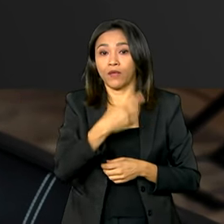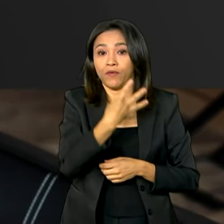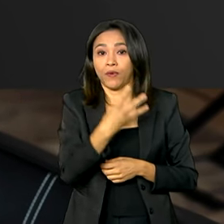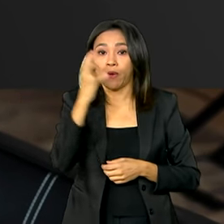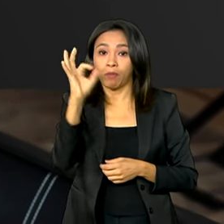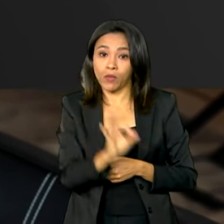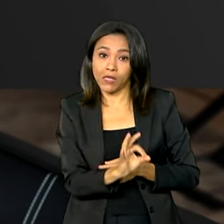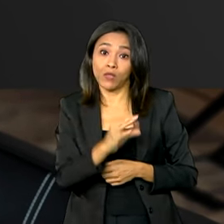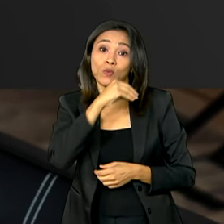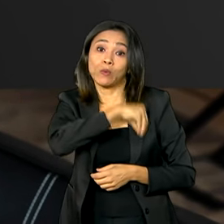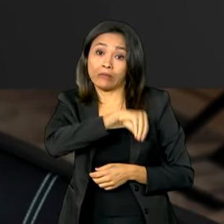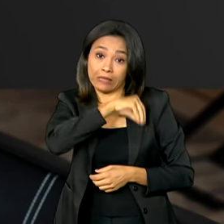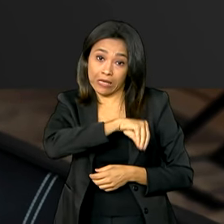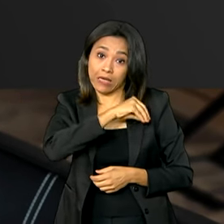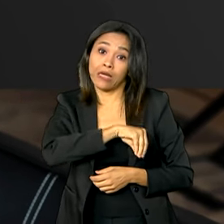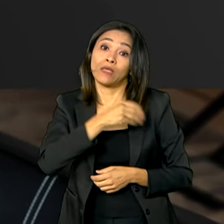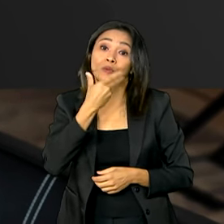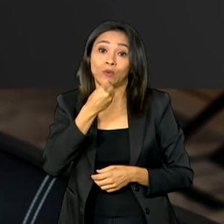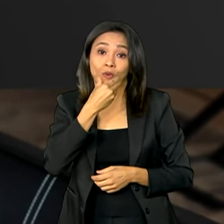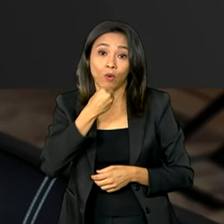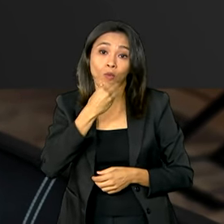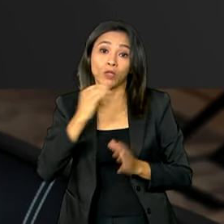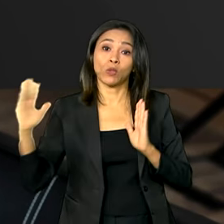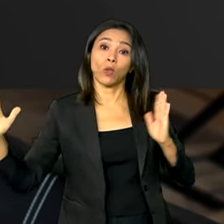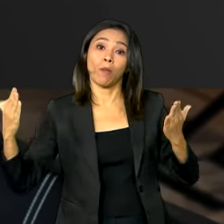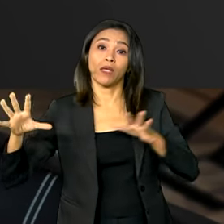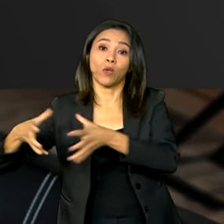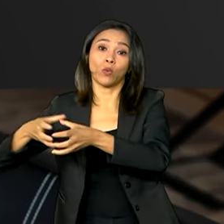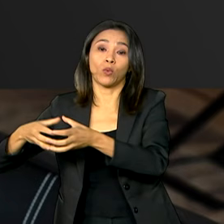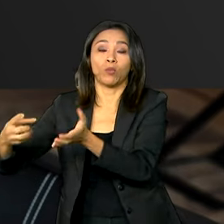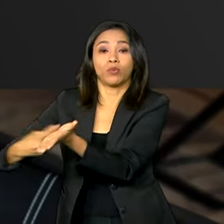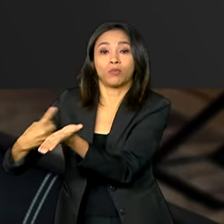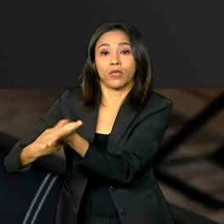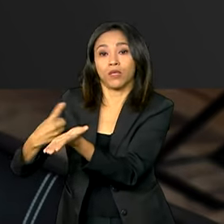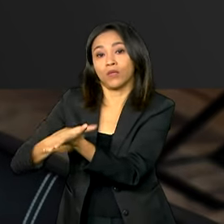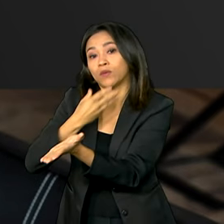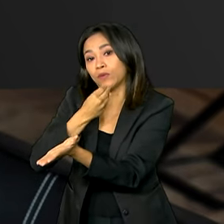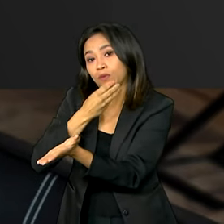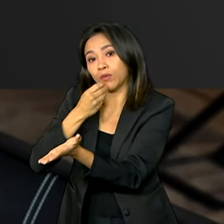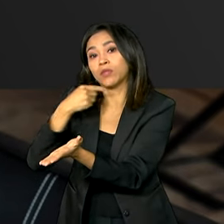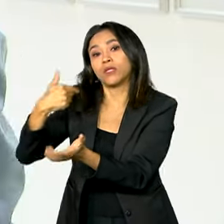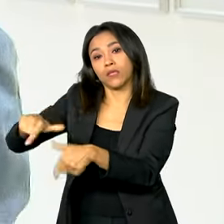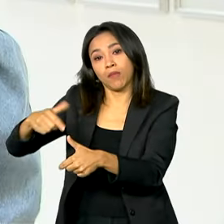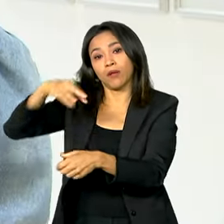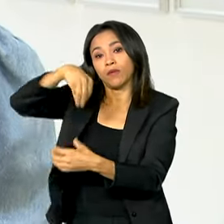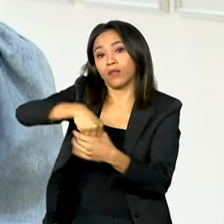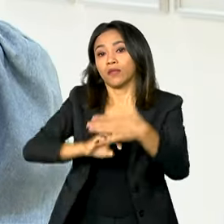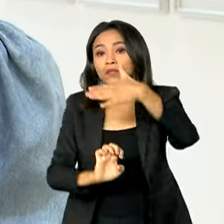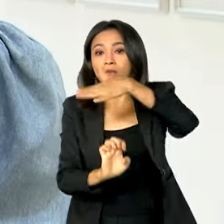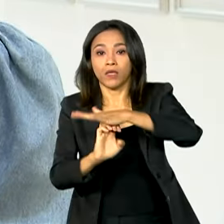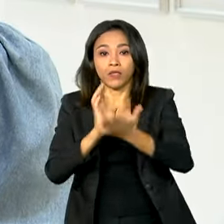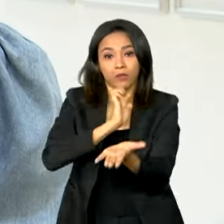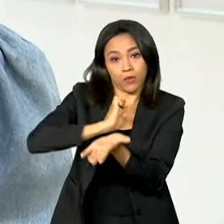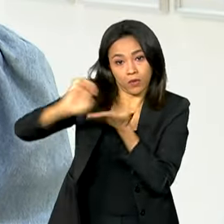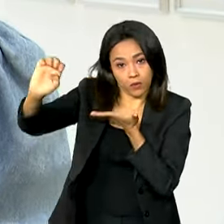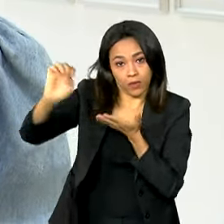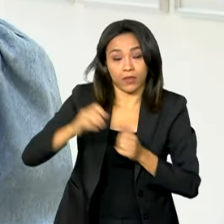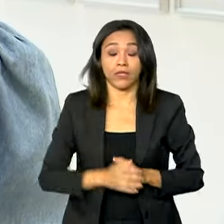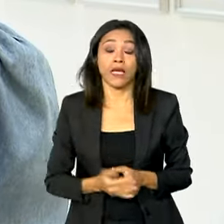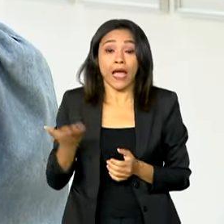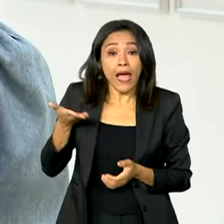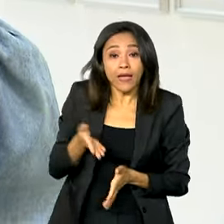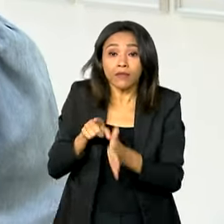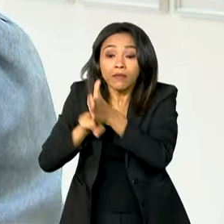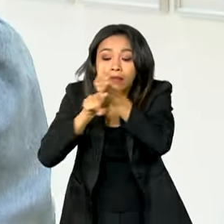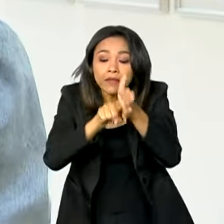% do salário dos homens brancos nas empresas exportadoras. Estudos mostram que as